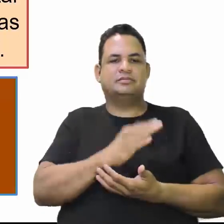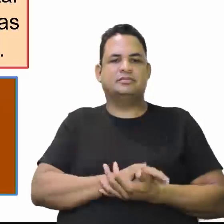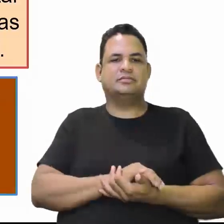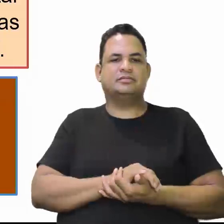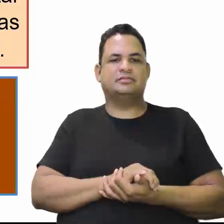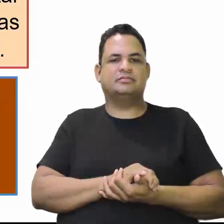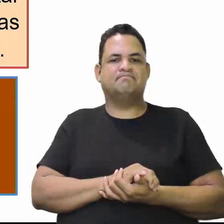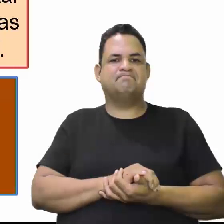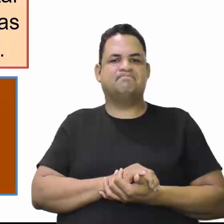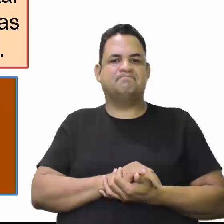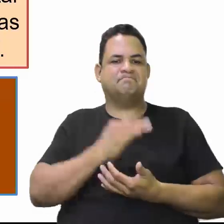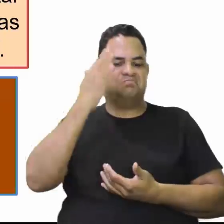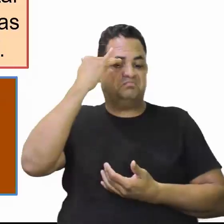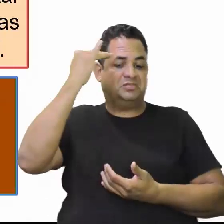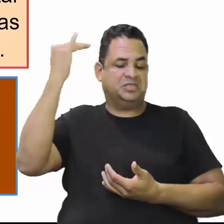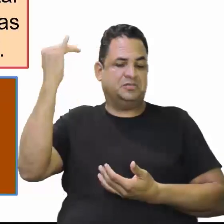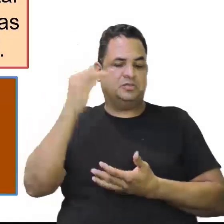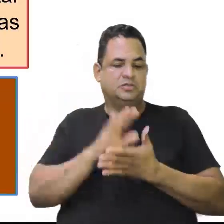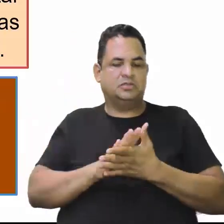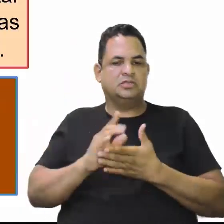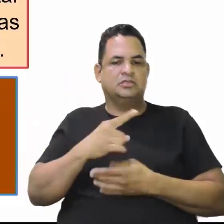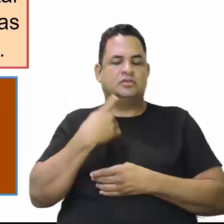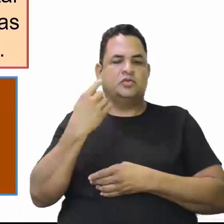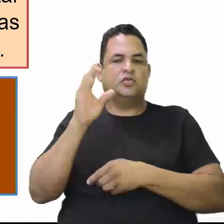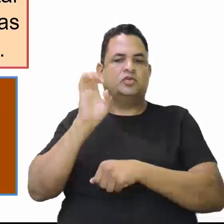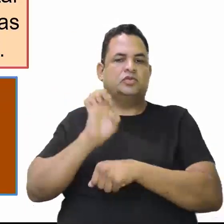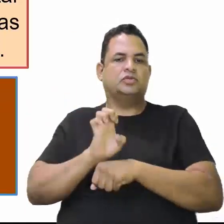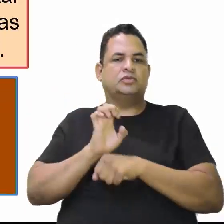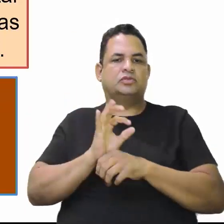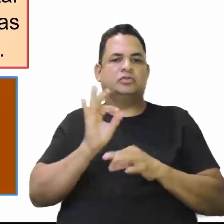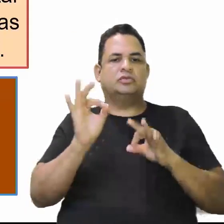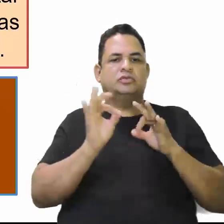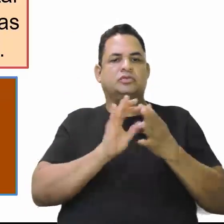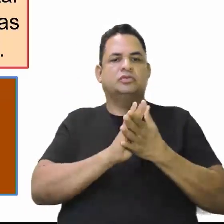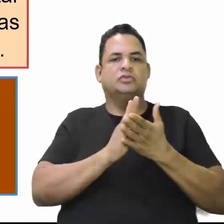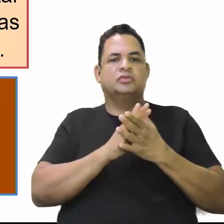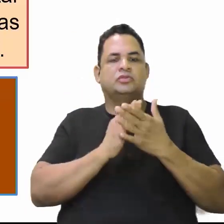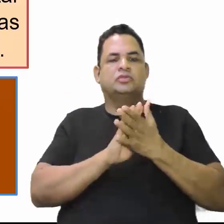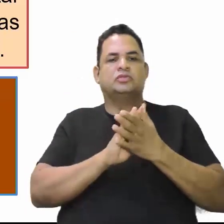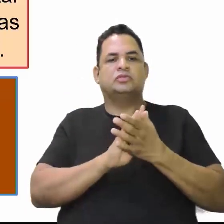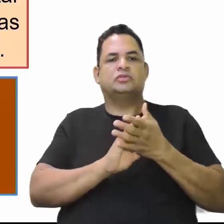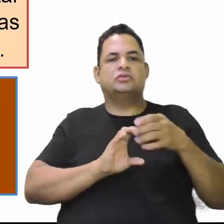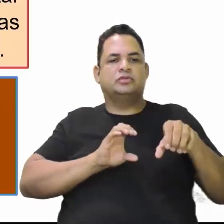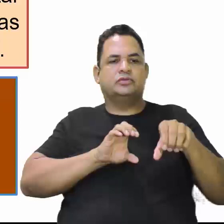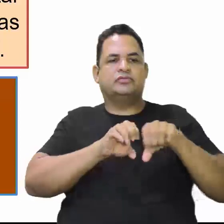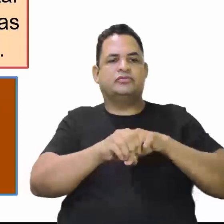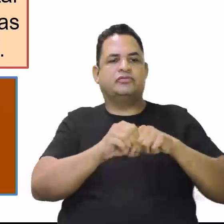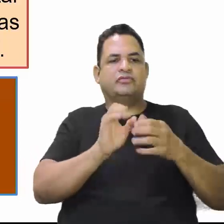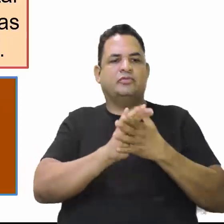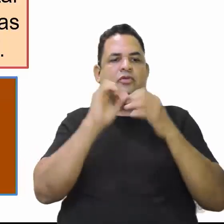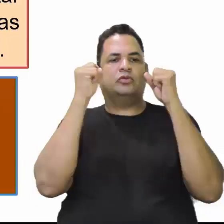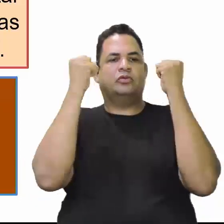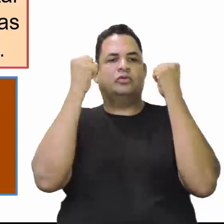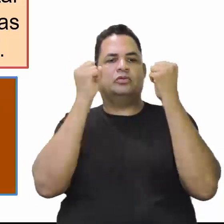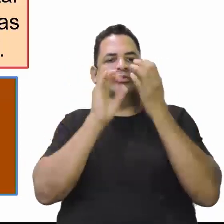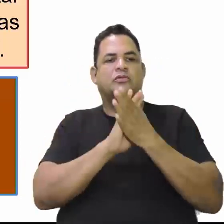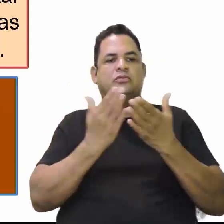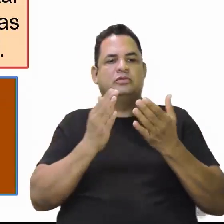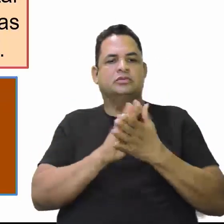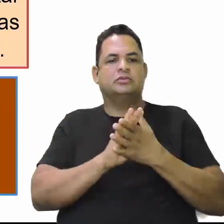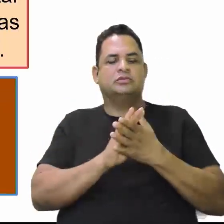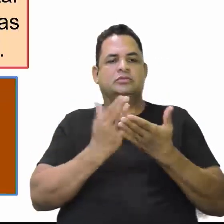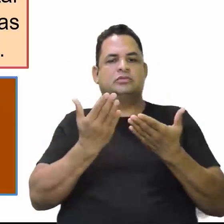emblemática para o nosso estado. Nós vimos que ele se formou em educação física, foi oficial do Exército Brasileiro,